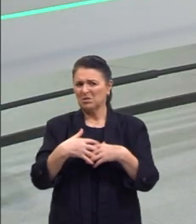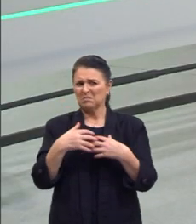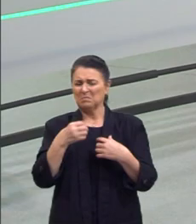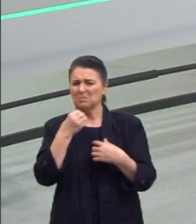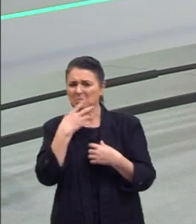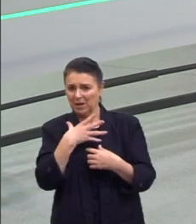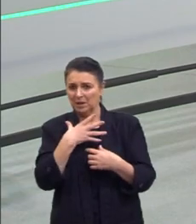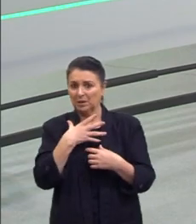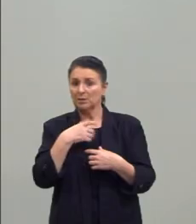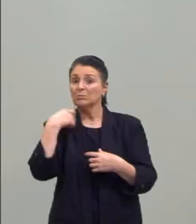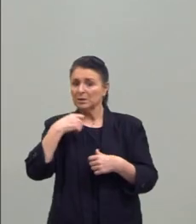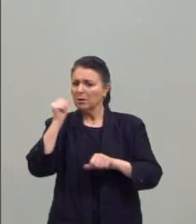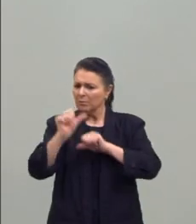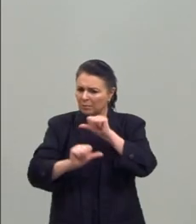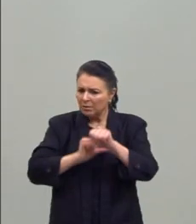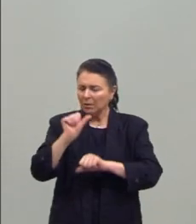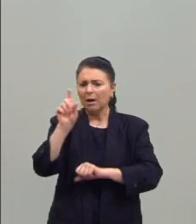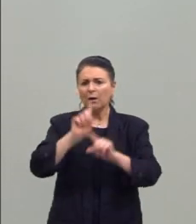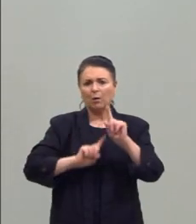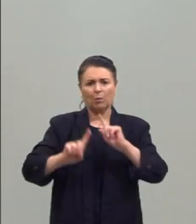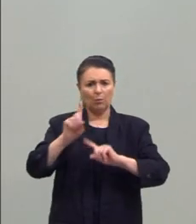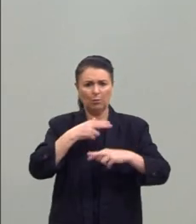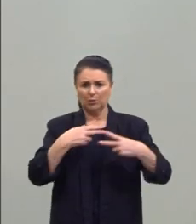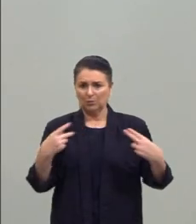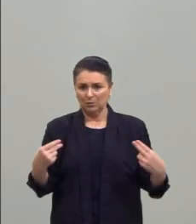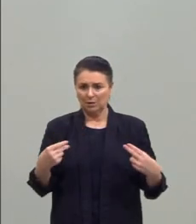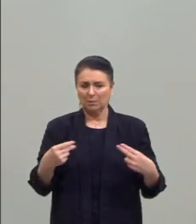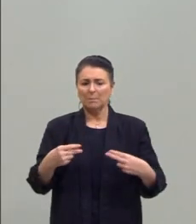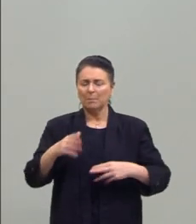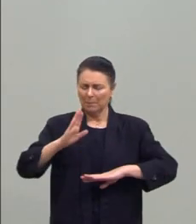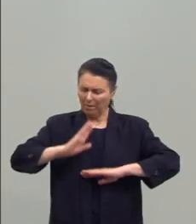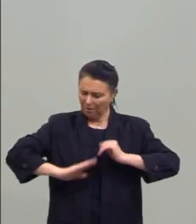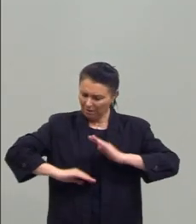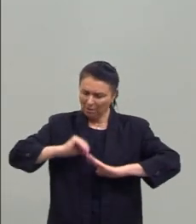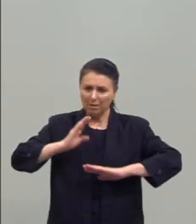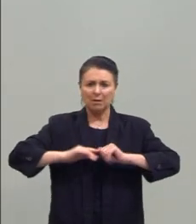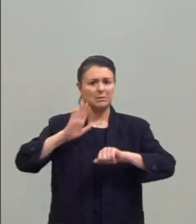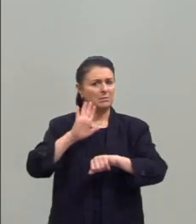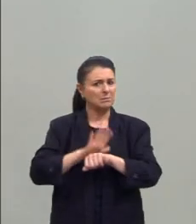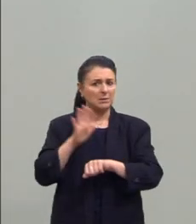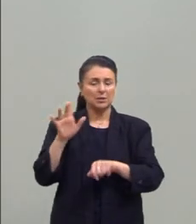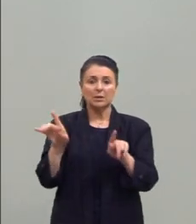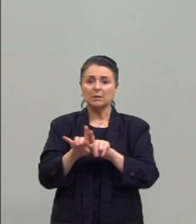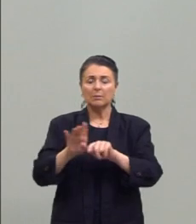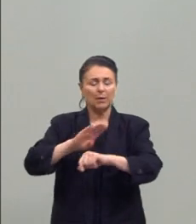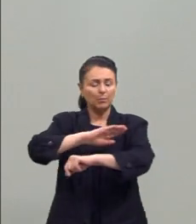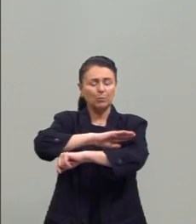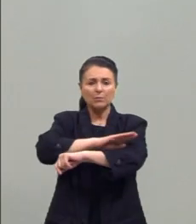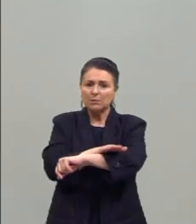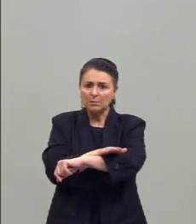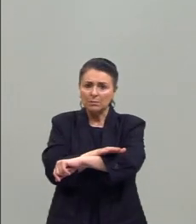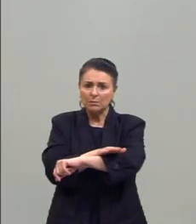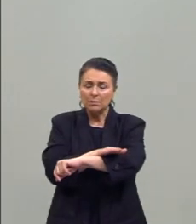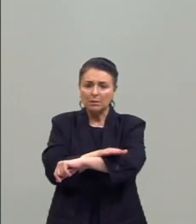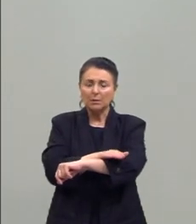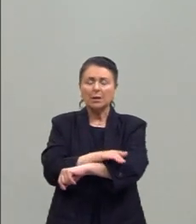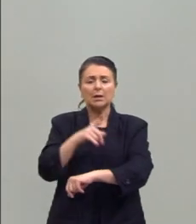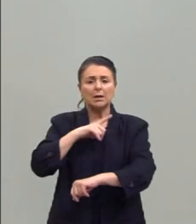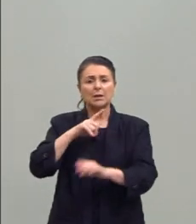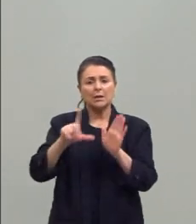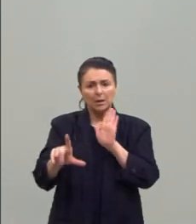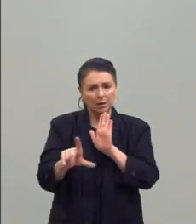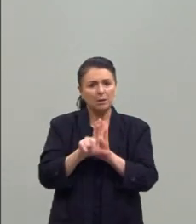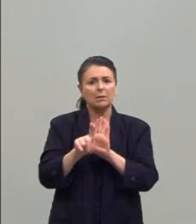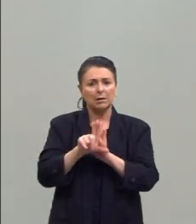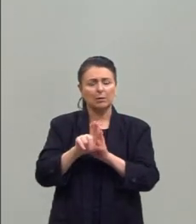algumas pequenas alterações que fariam ela ser mais efetiva. E a mesma questão para o racismo. A gente tem a lei do